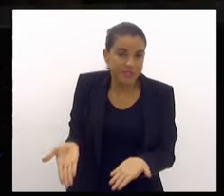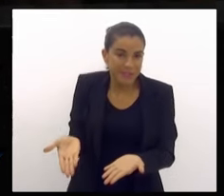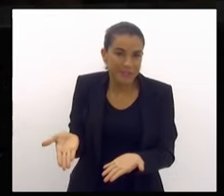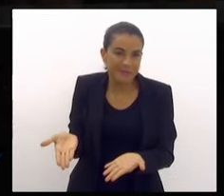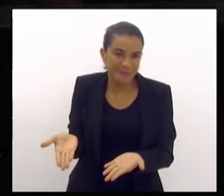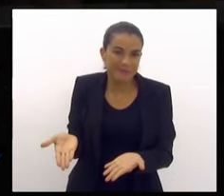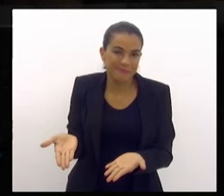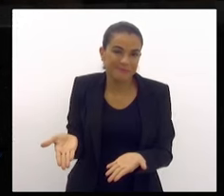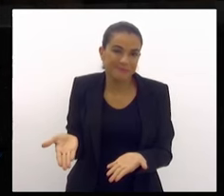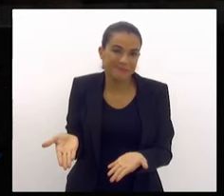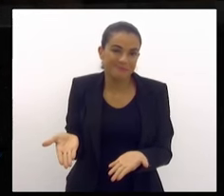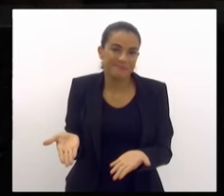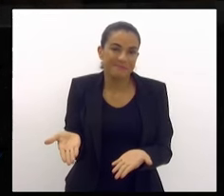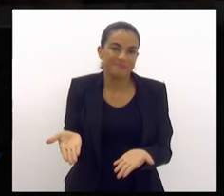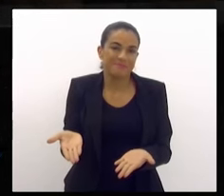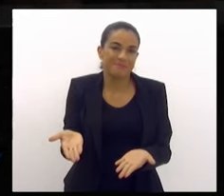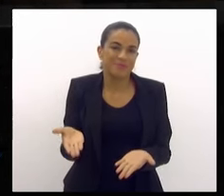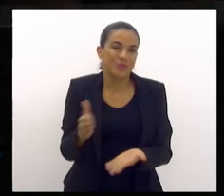recente